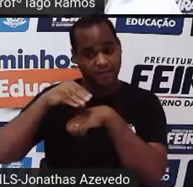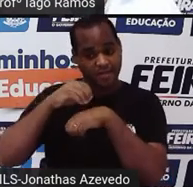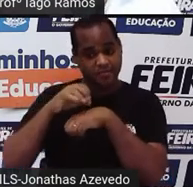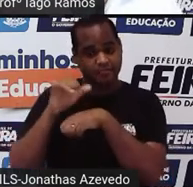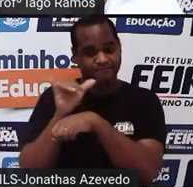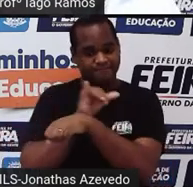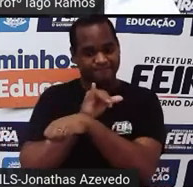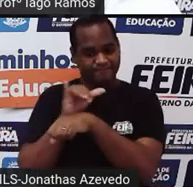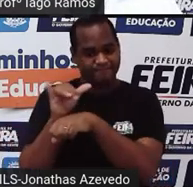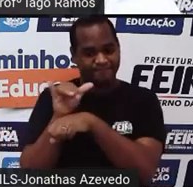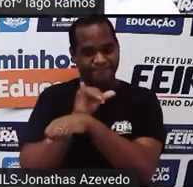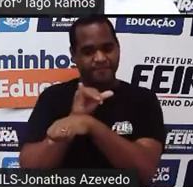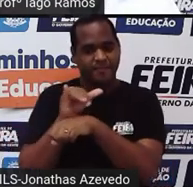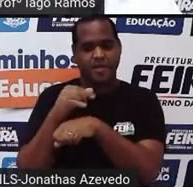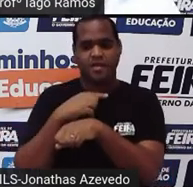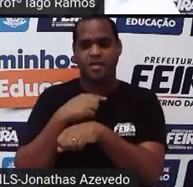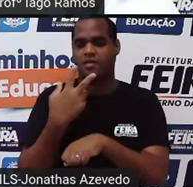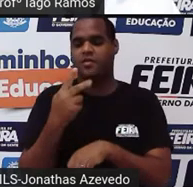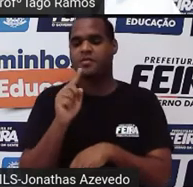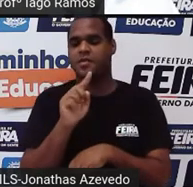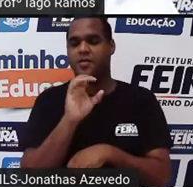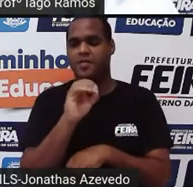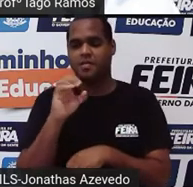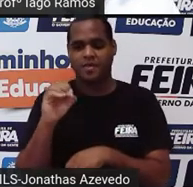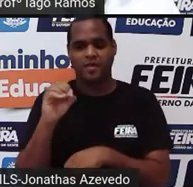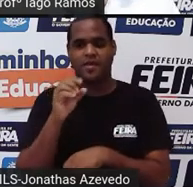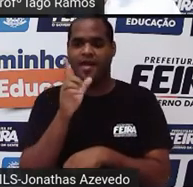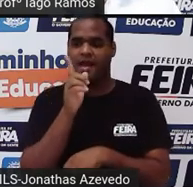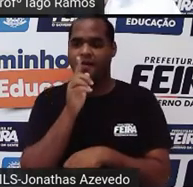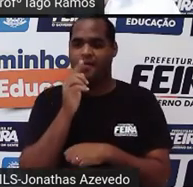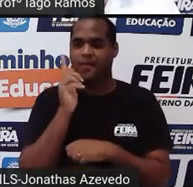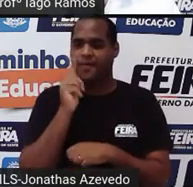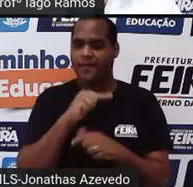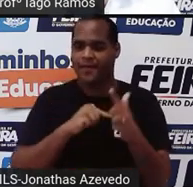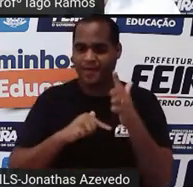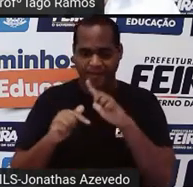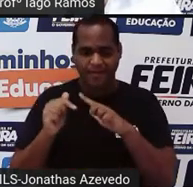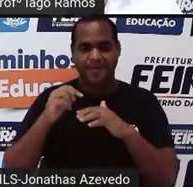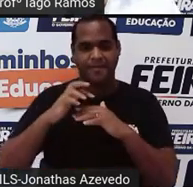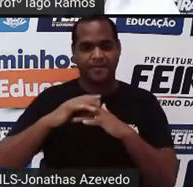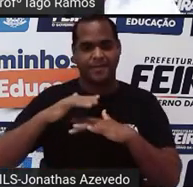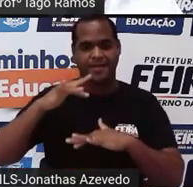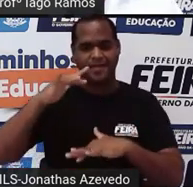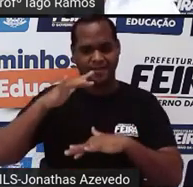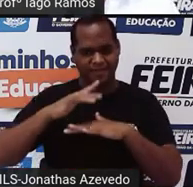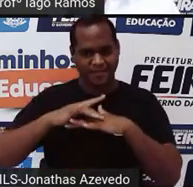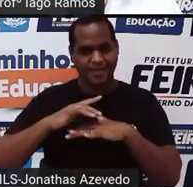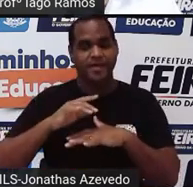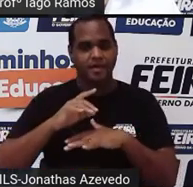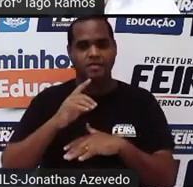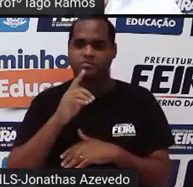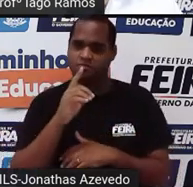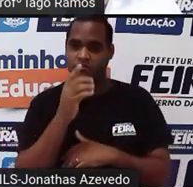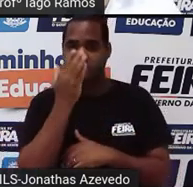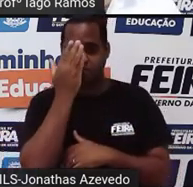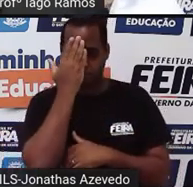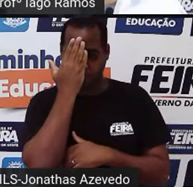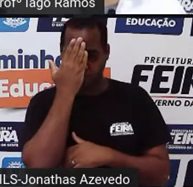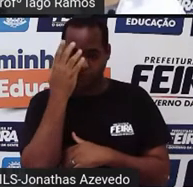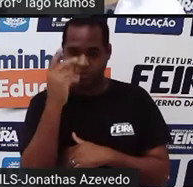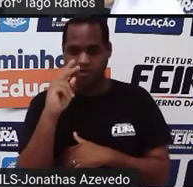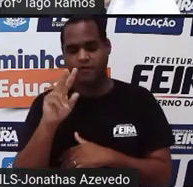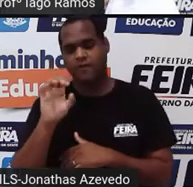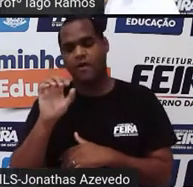nele cabem dois mil litros de água? E aqui tem um detalhe, hein? A gente sabe calcular o volume de